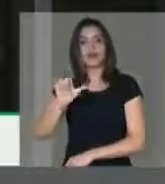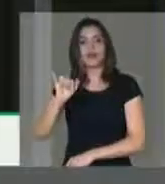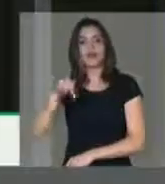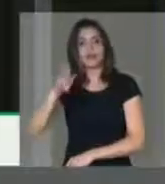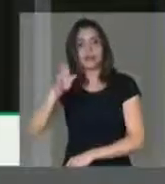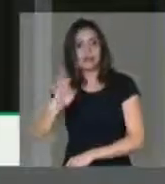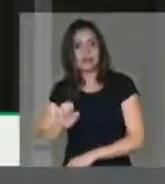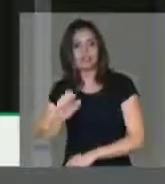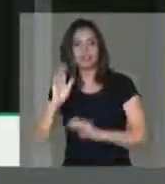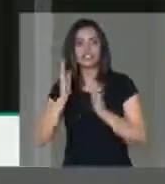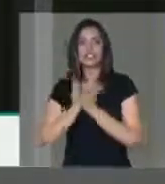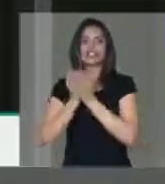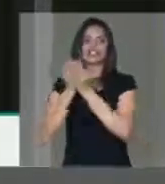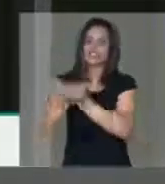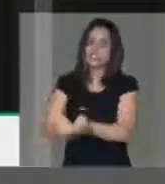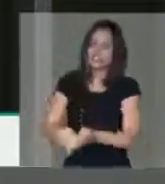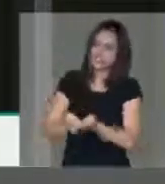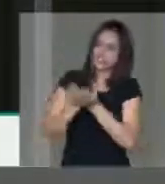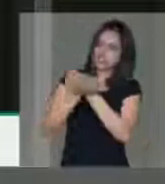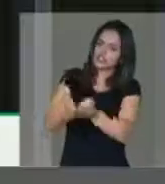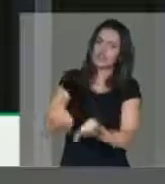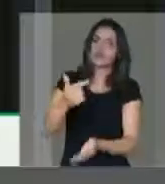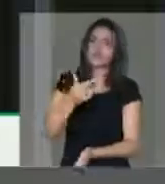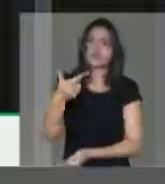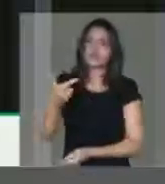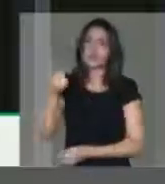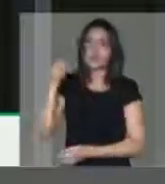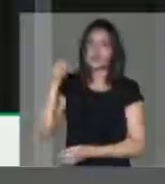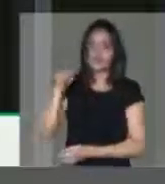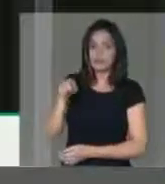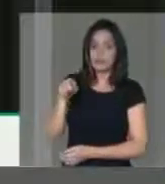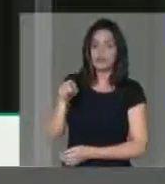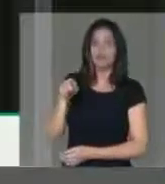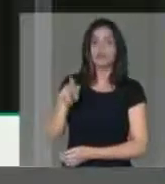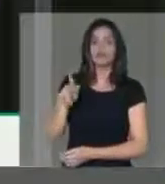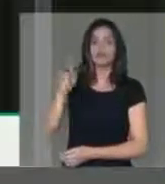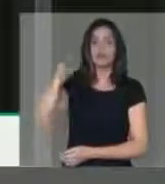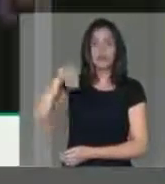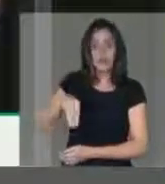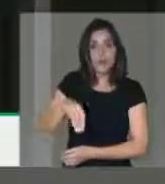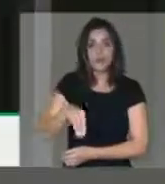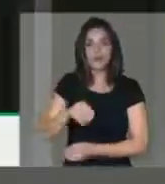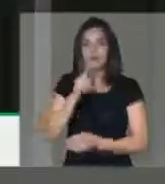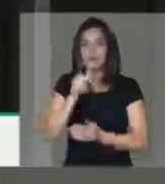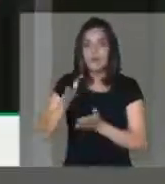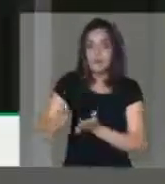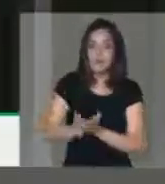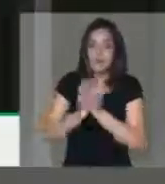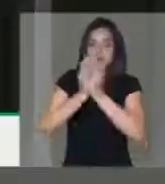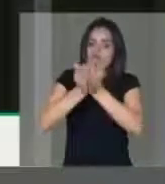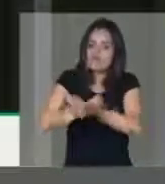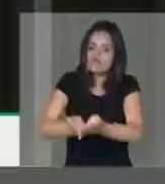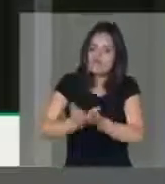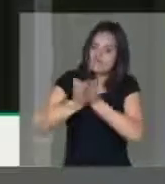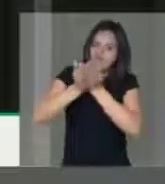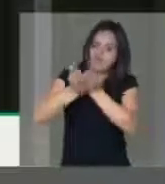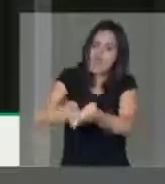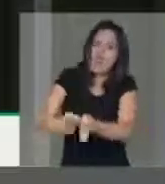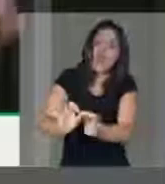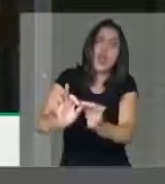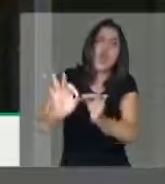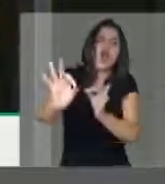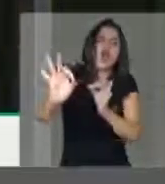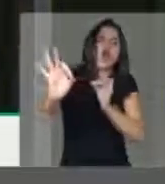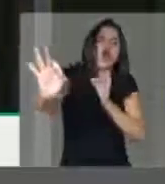você só chega lá de barco, são 220 quilômetros de Macapá pelo Rio Amazonas, fica exatamente na Foz, é muito isolado.